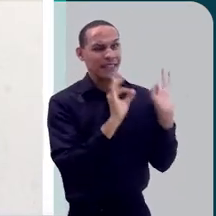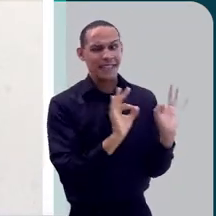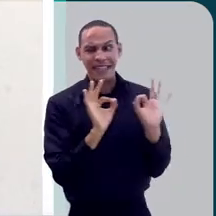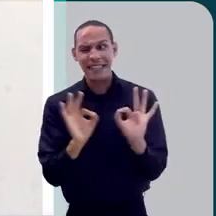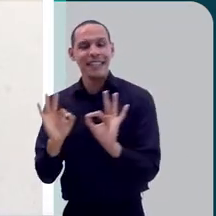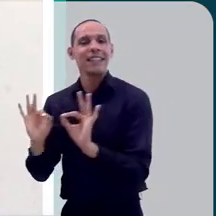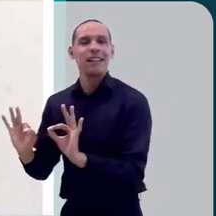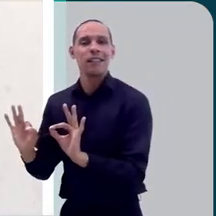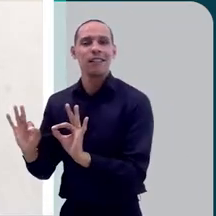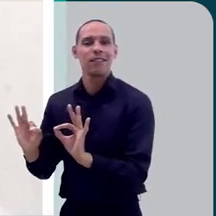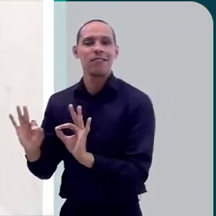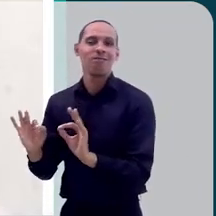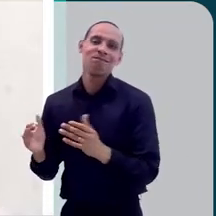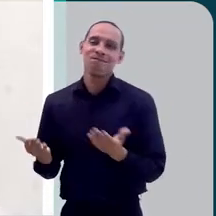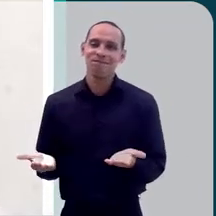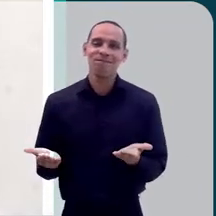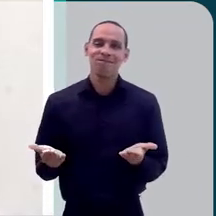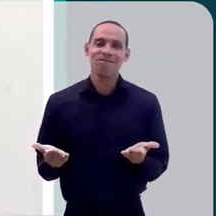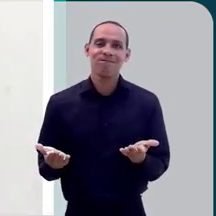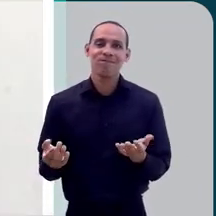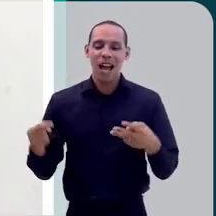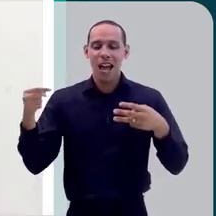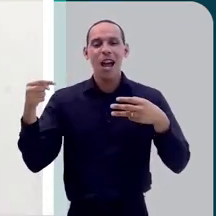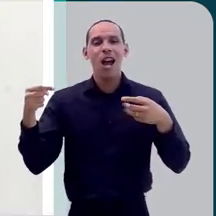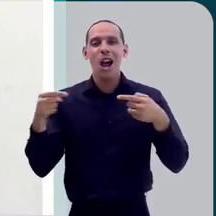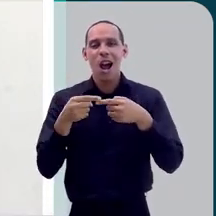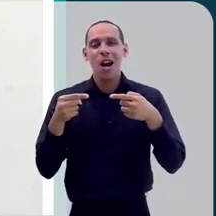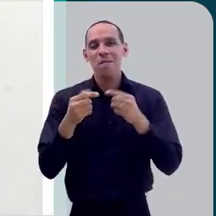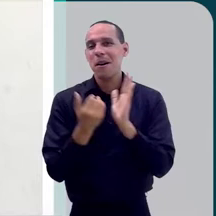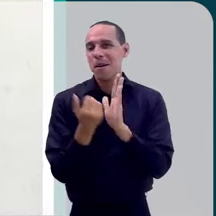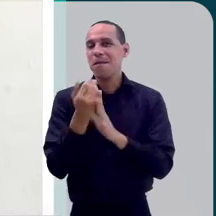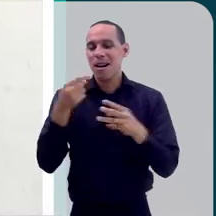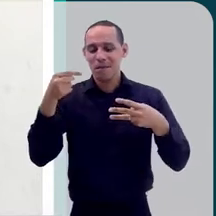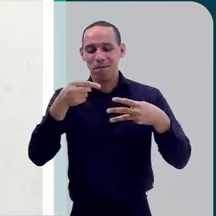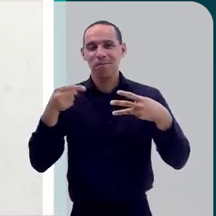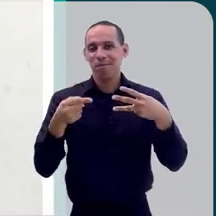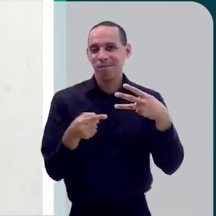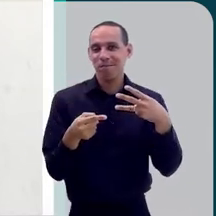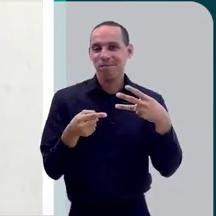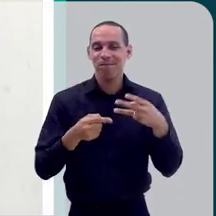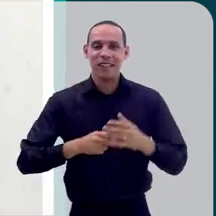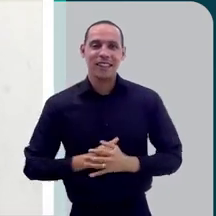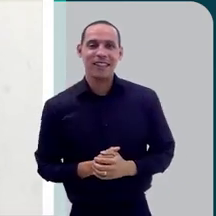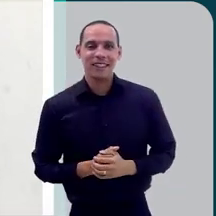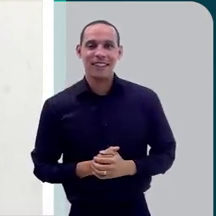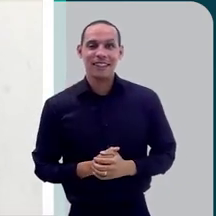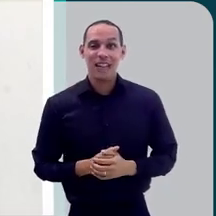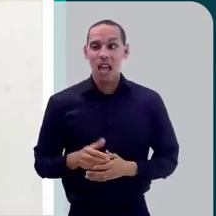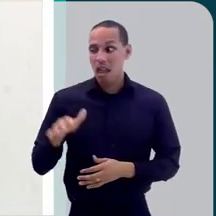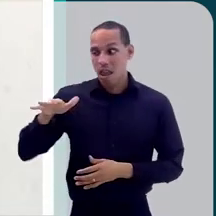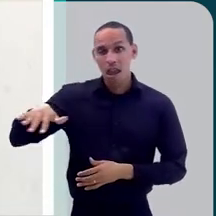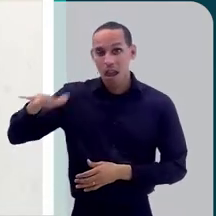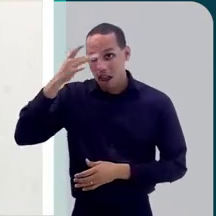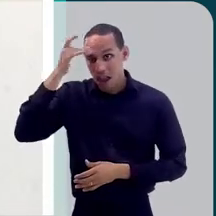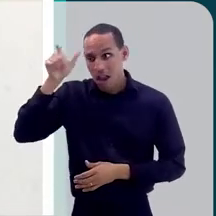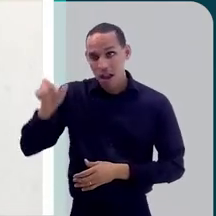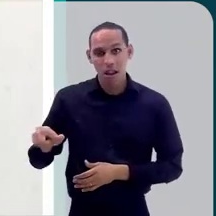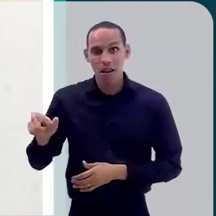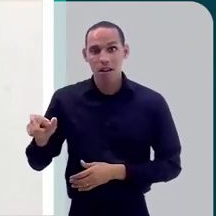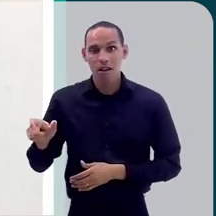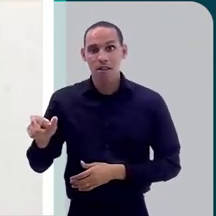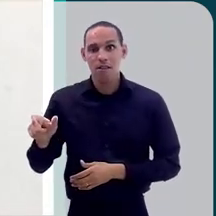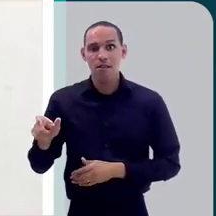Então, se aplicam muito e não vem aquele